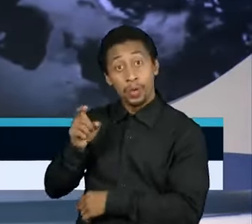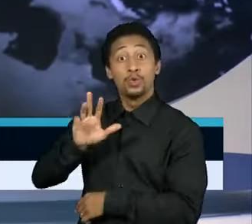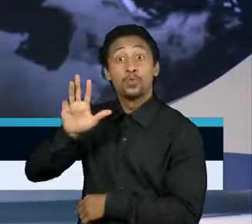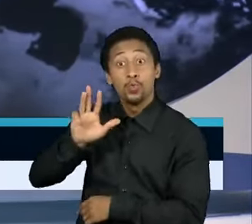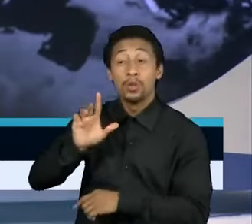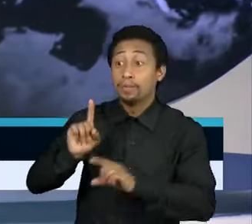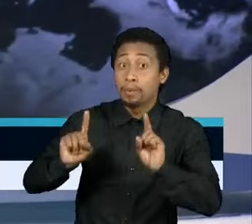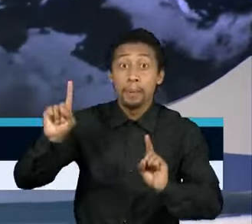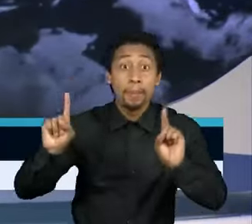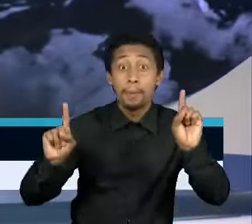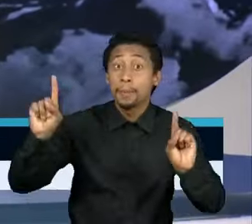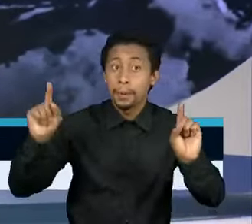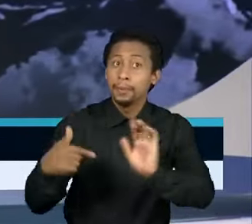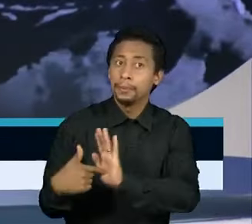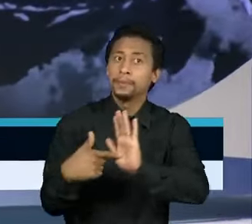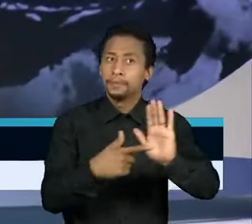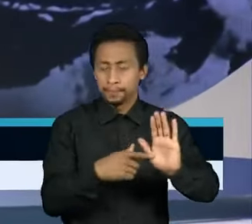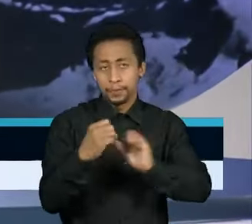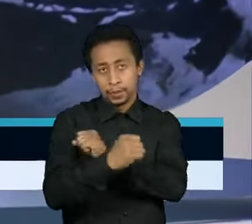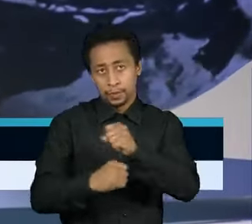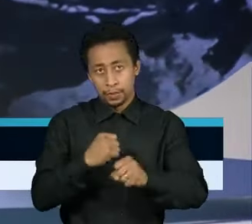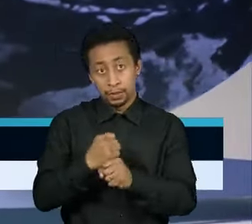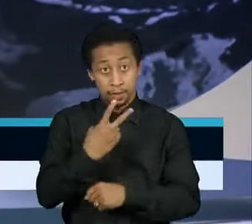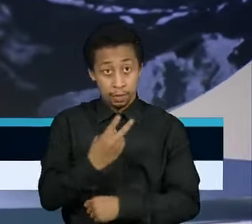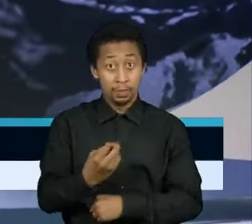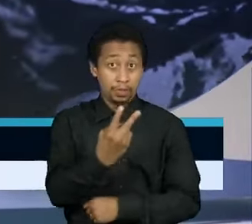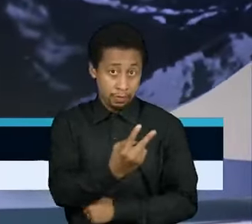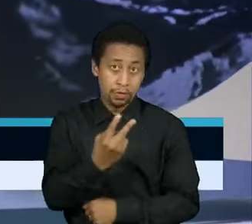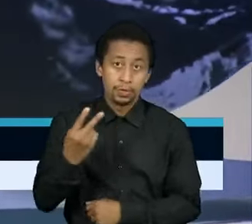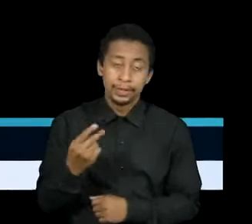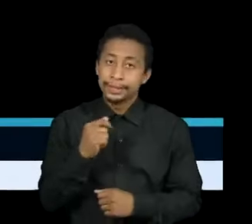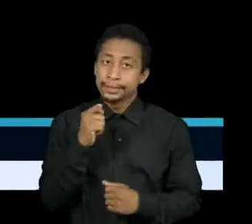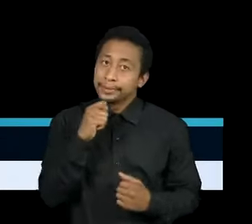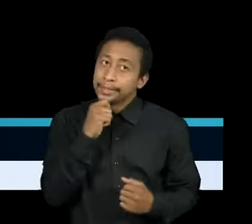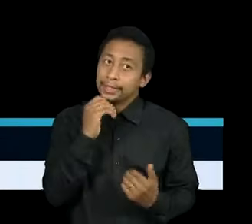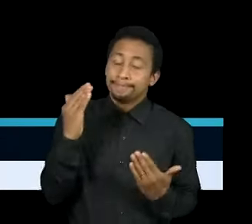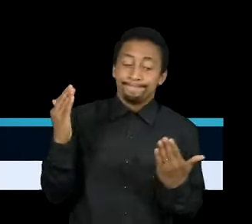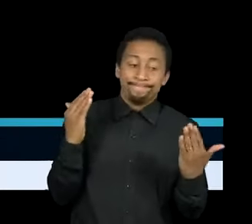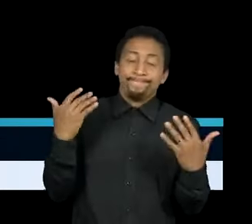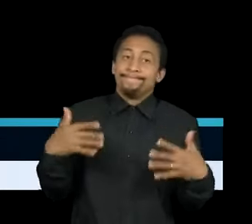Por isso, o cenário de 2022 ainda é de incertezas.